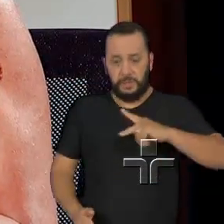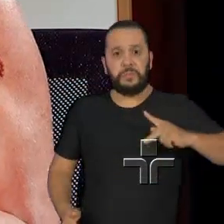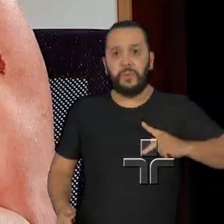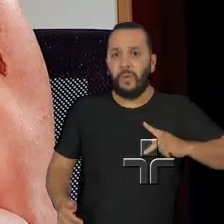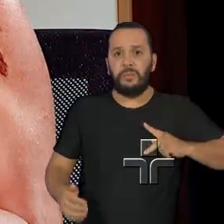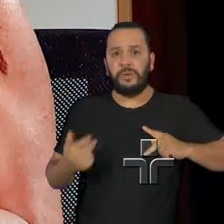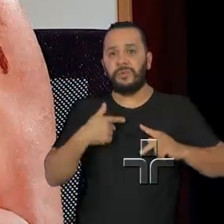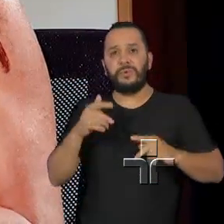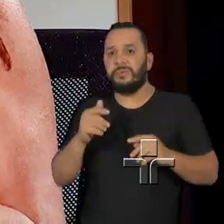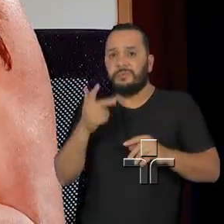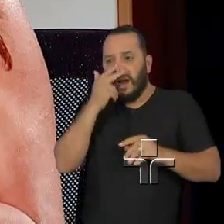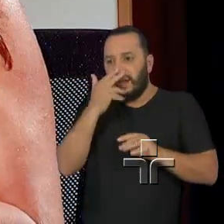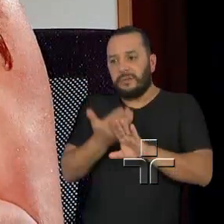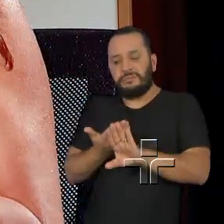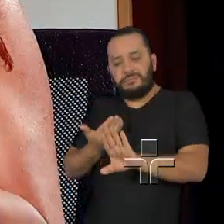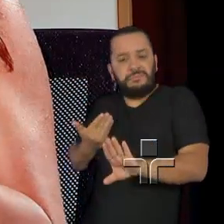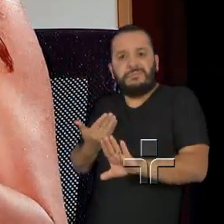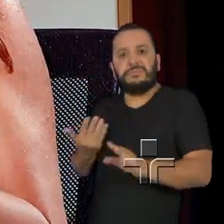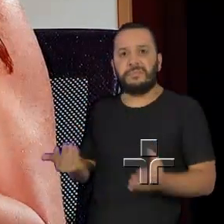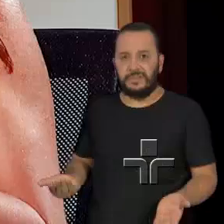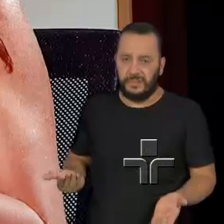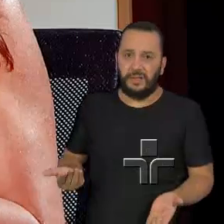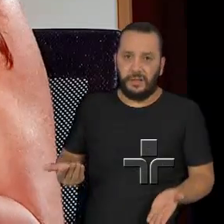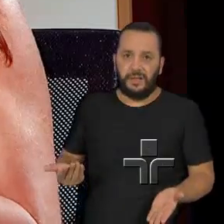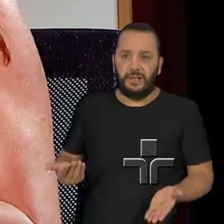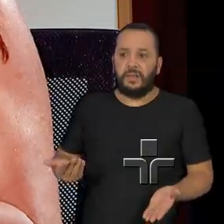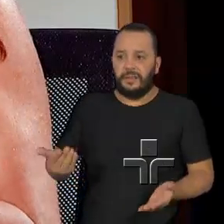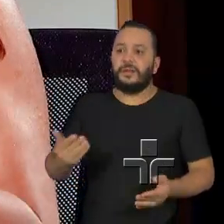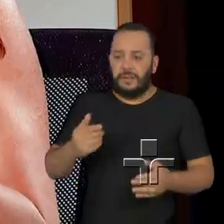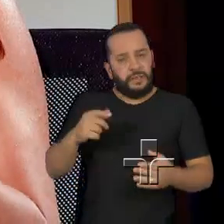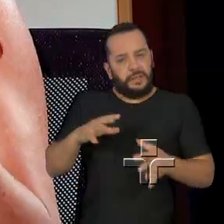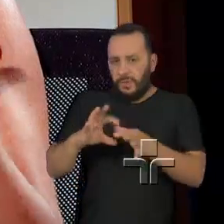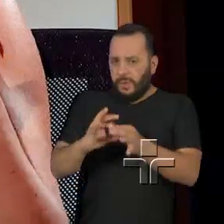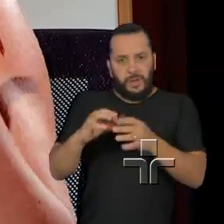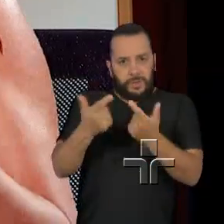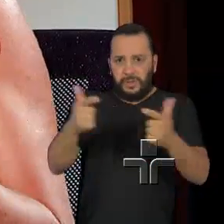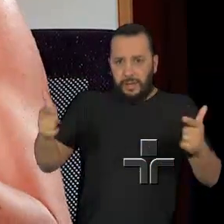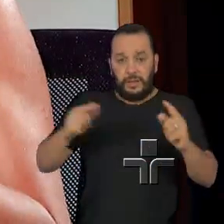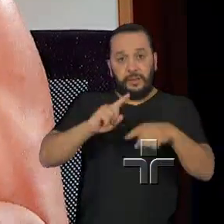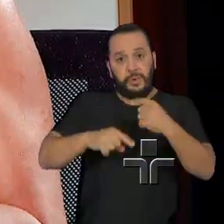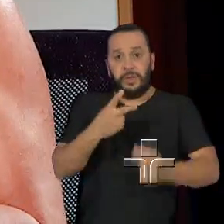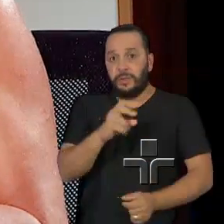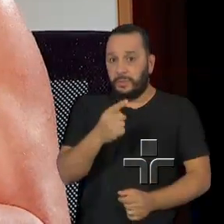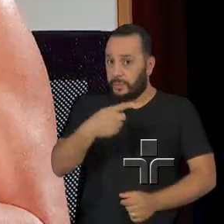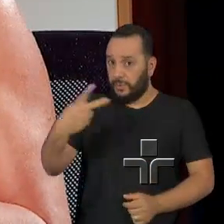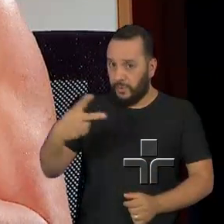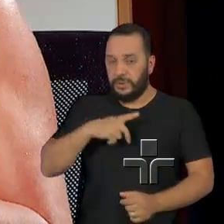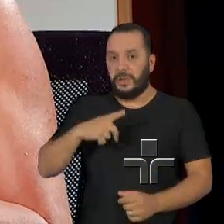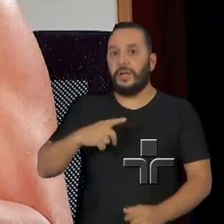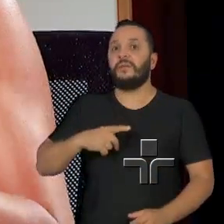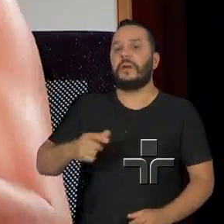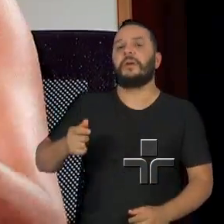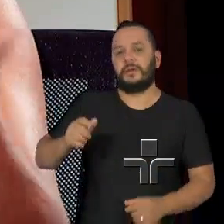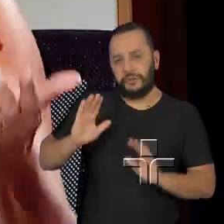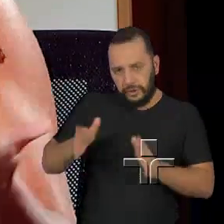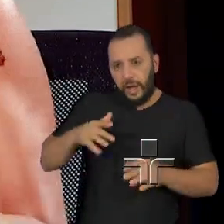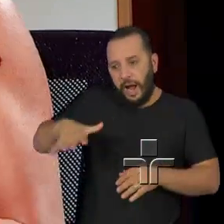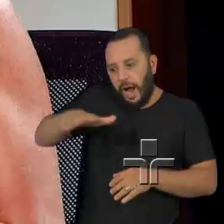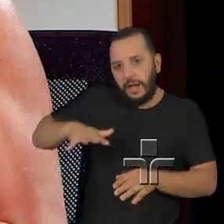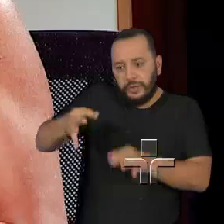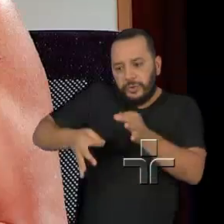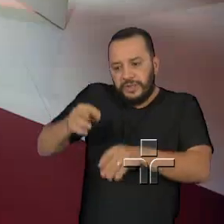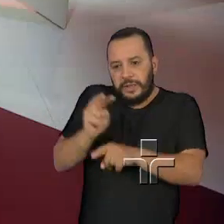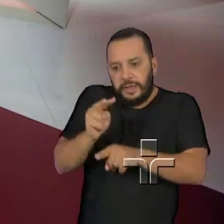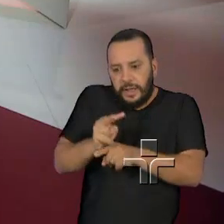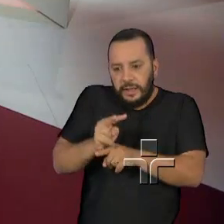portanto, iniciou um trabalho bastante árduo de aproximação da promotoria de justiça da infância de toda a rede